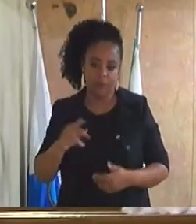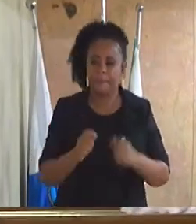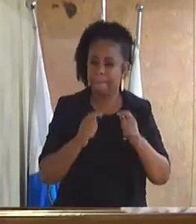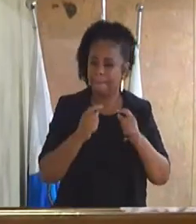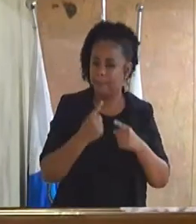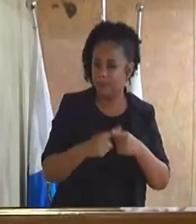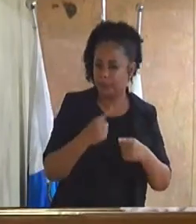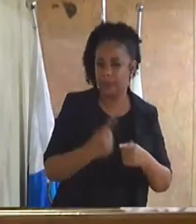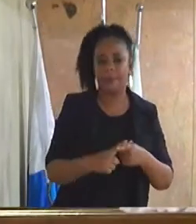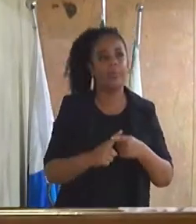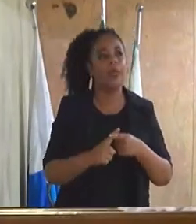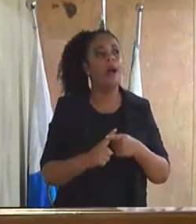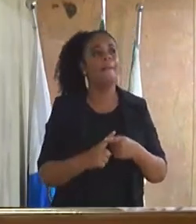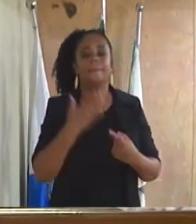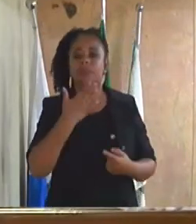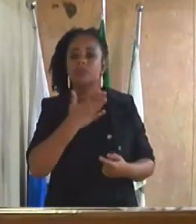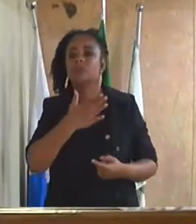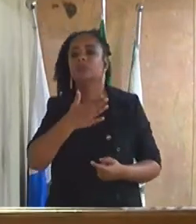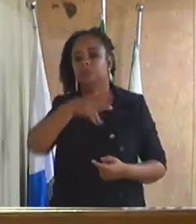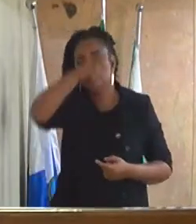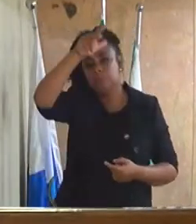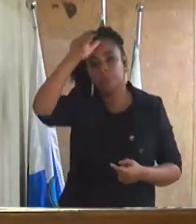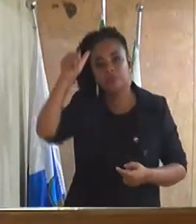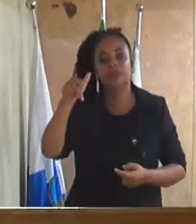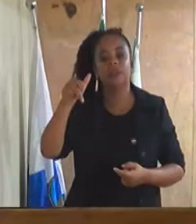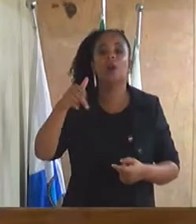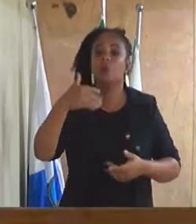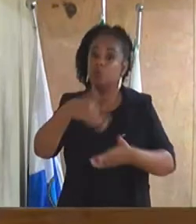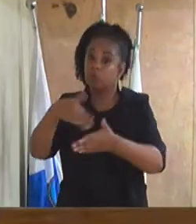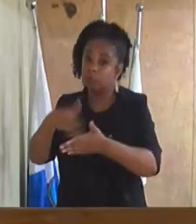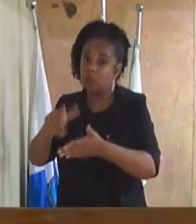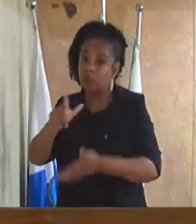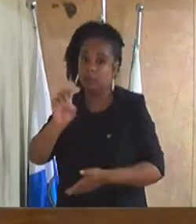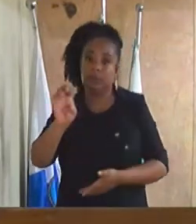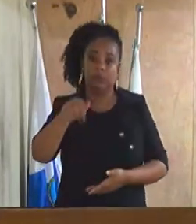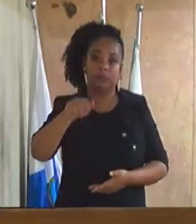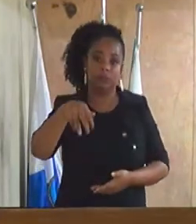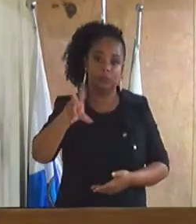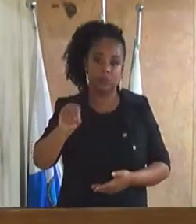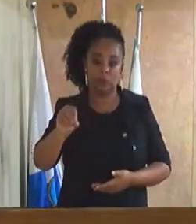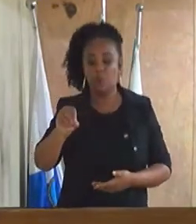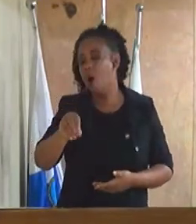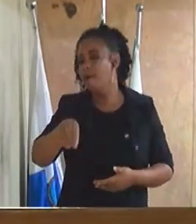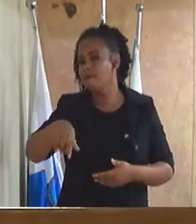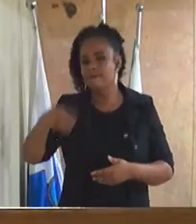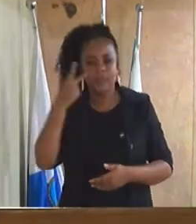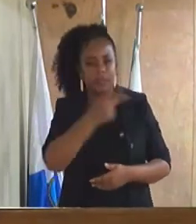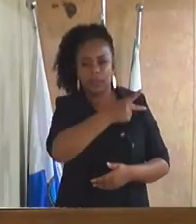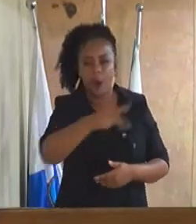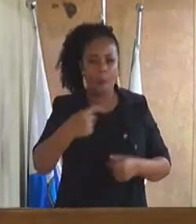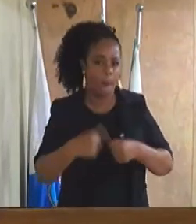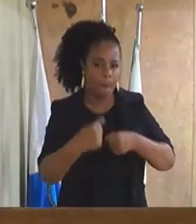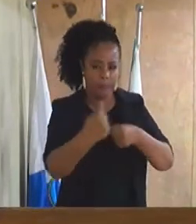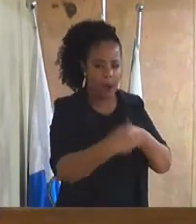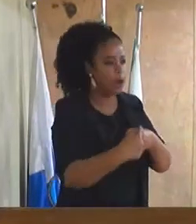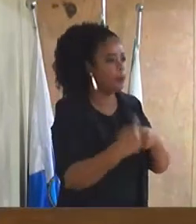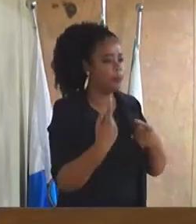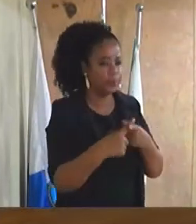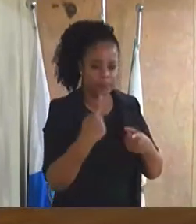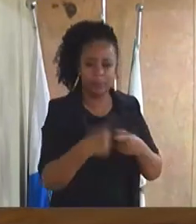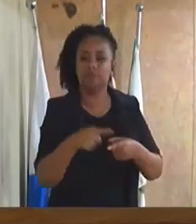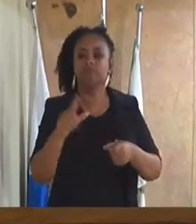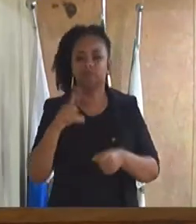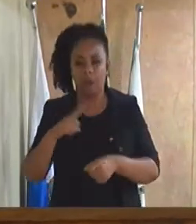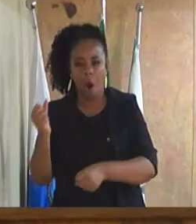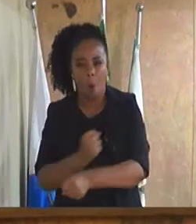solicitado ao prefeito ele mandou o nosso secretário Leandro rodar em nosso bairro lá onde lançamos algumas obras e